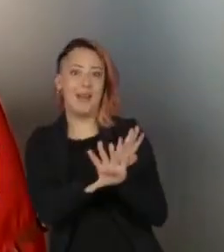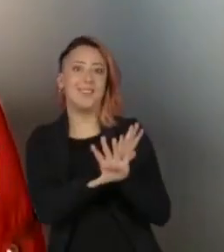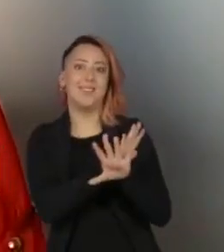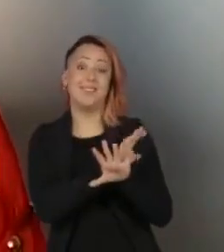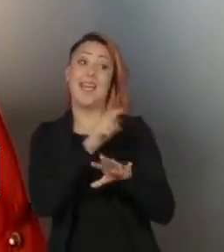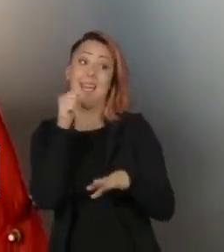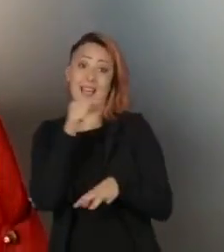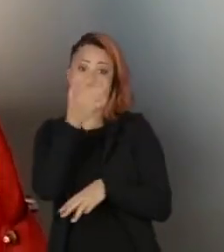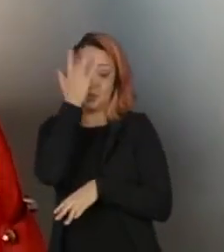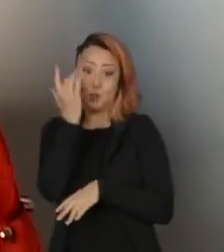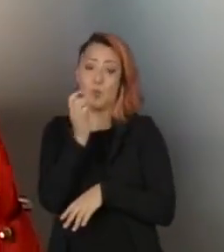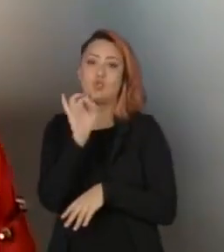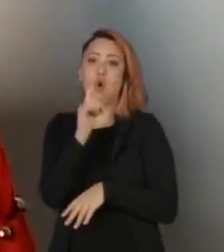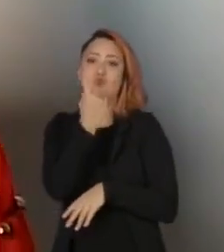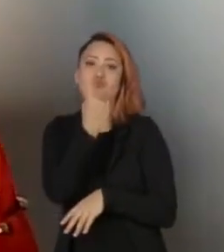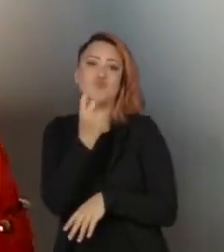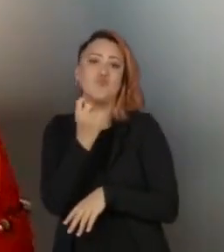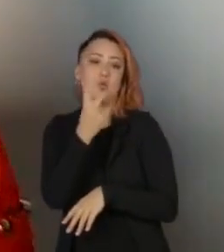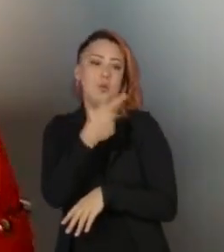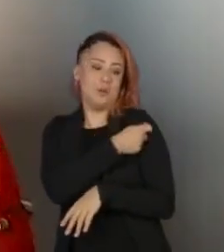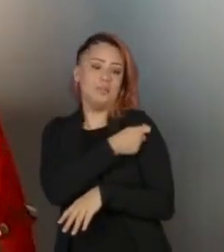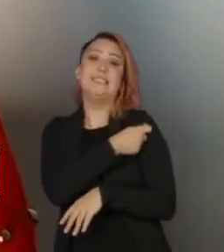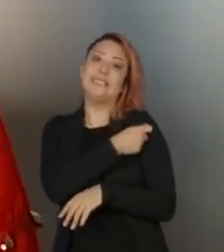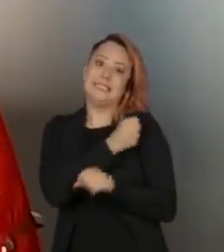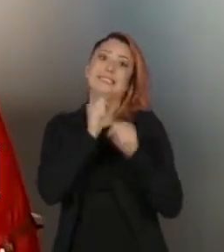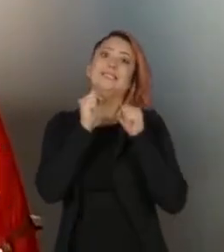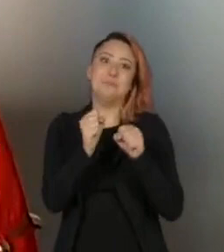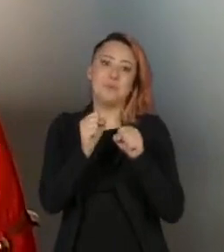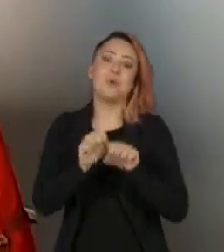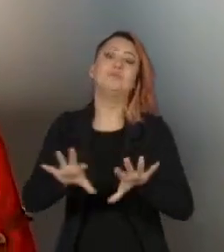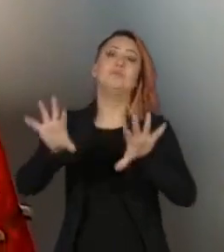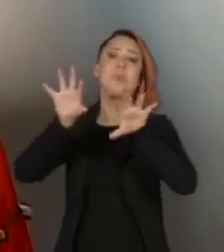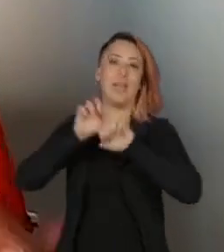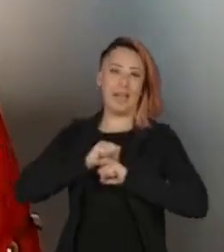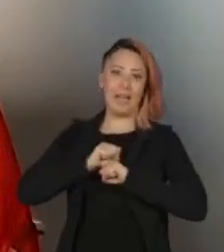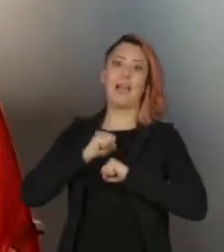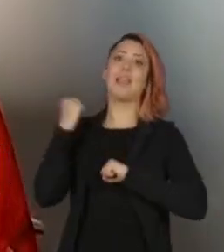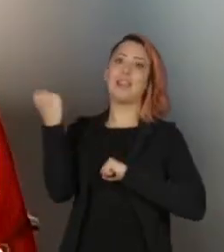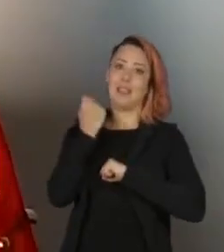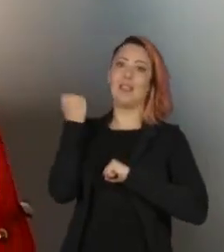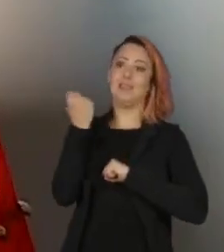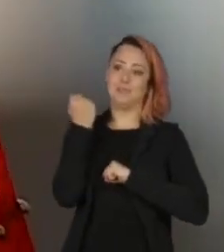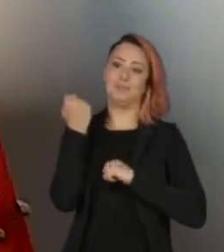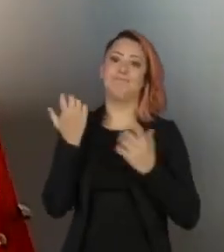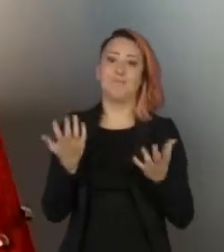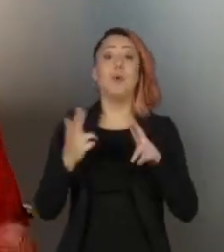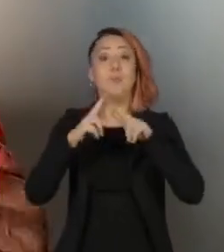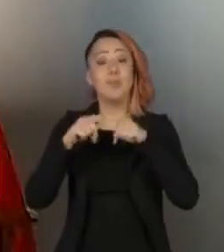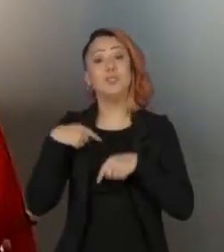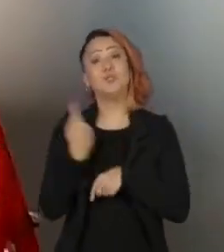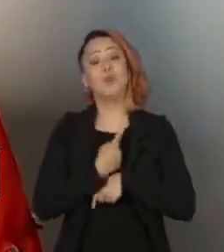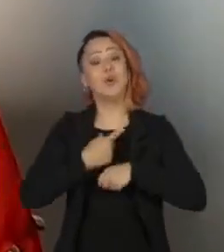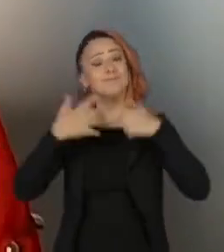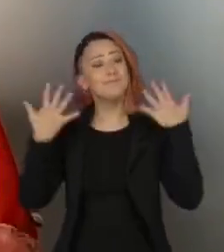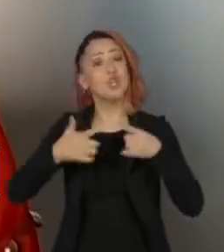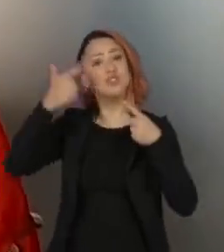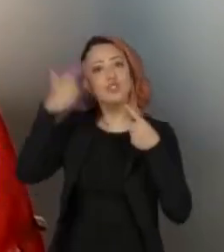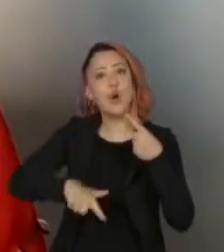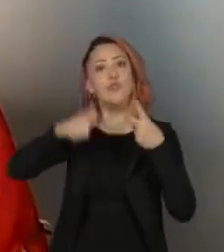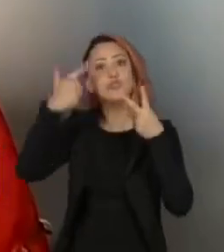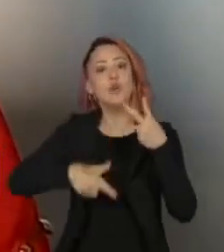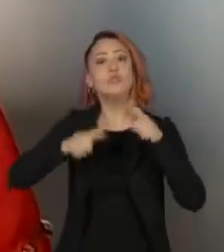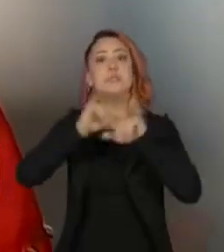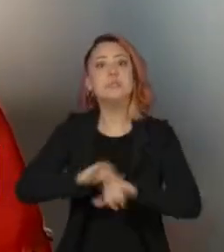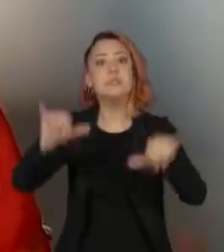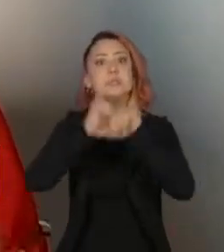mais grave. Então, por isso, o apelo repetitivo nosso, mas importante, de que as pessoas atualizem